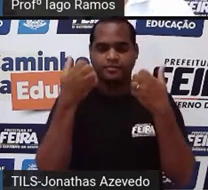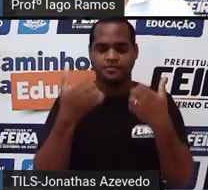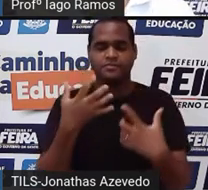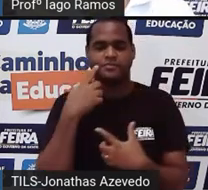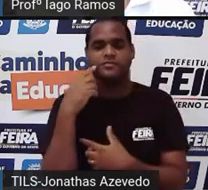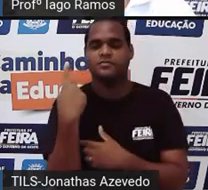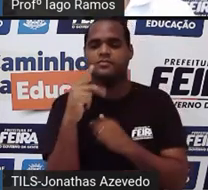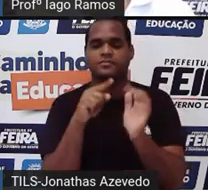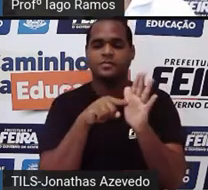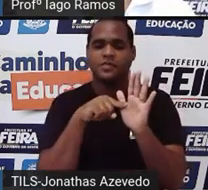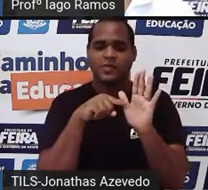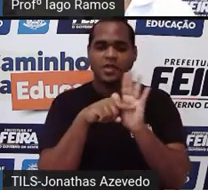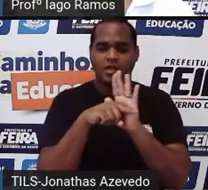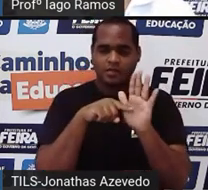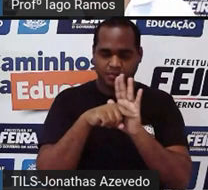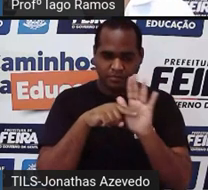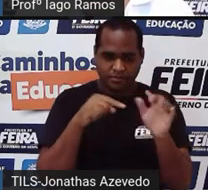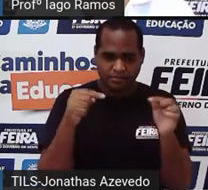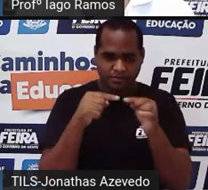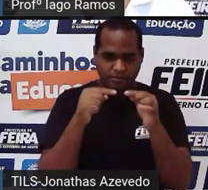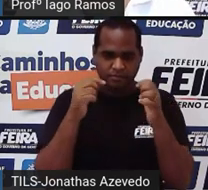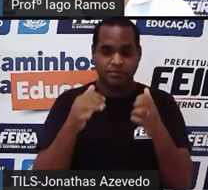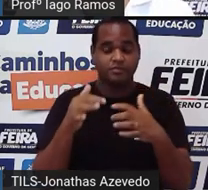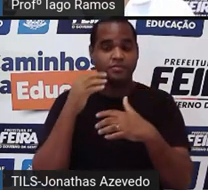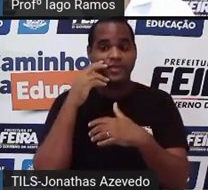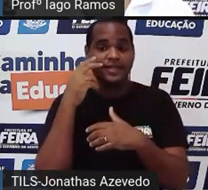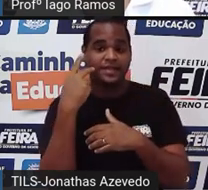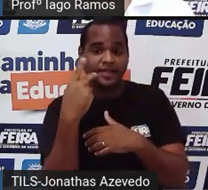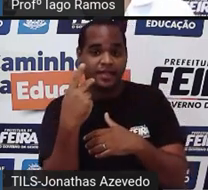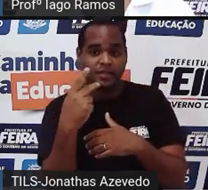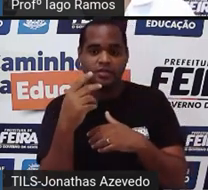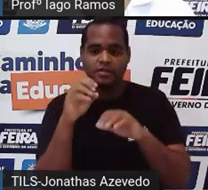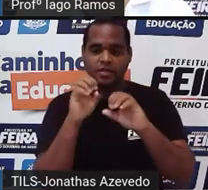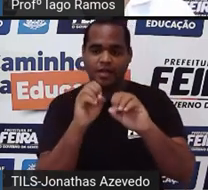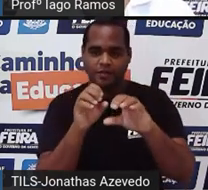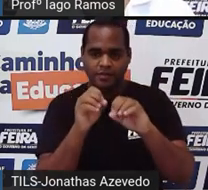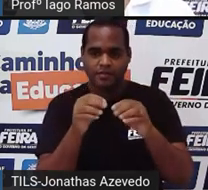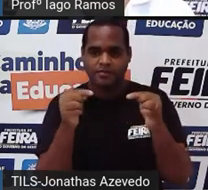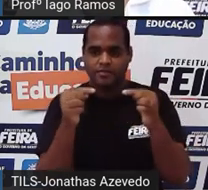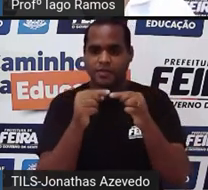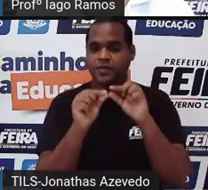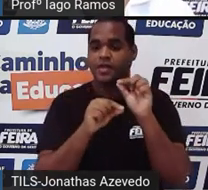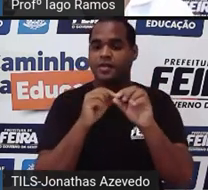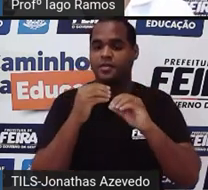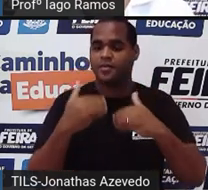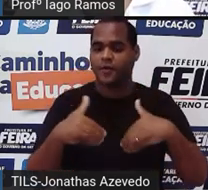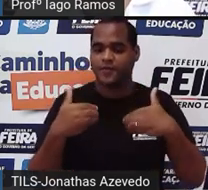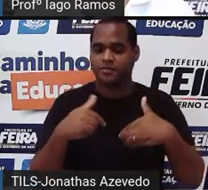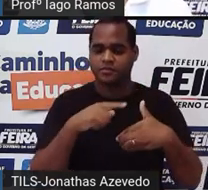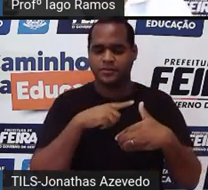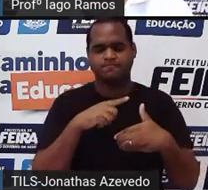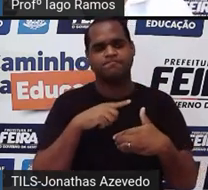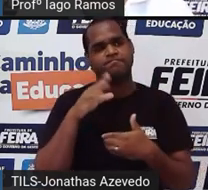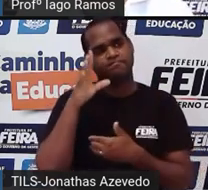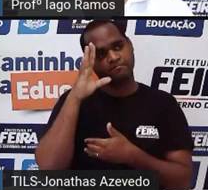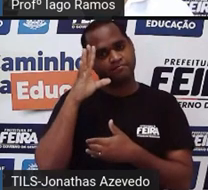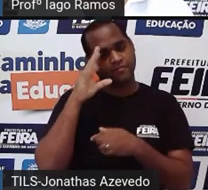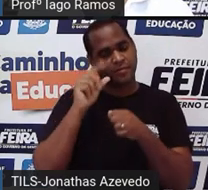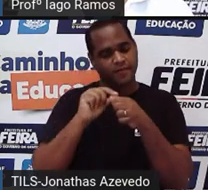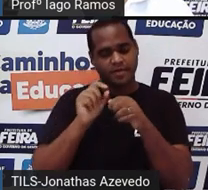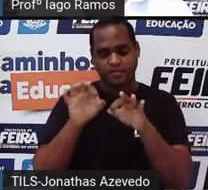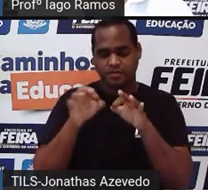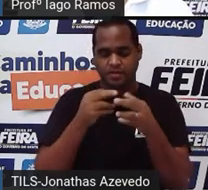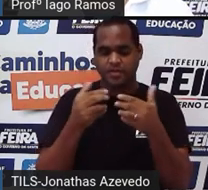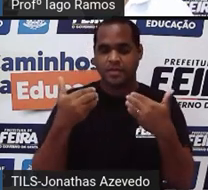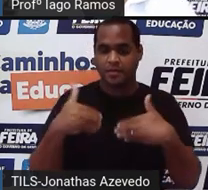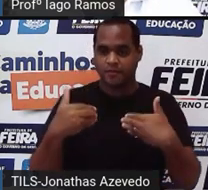essa avaliação o que do conteúdo dessa aula você gostaria que caísse uma prova vamos pensar que eu ia elaborar uma provinha